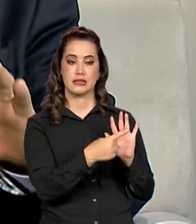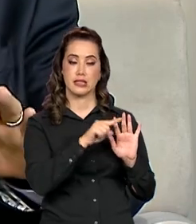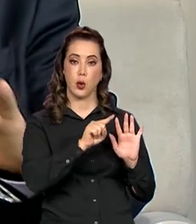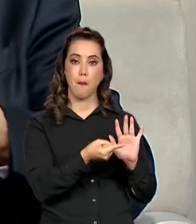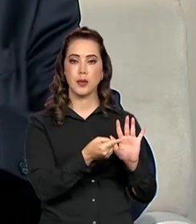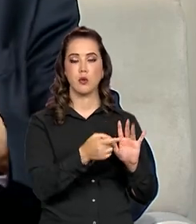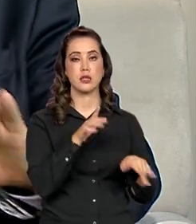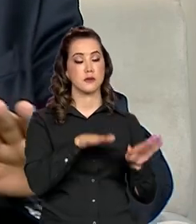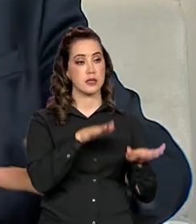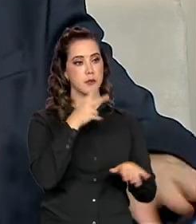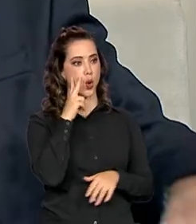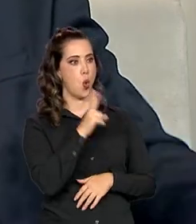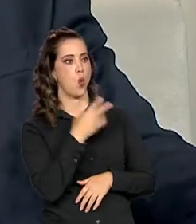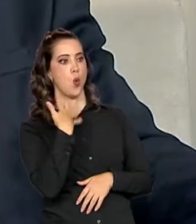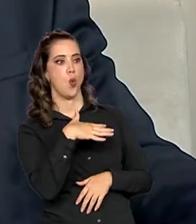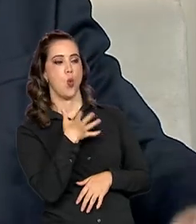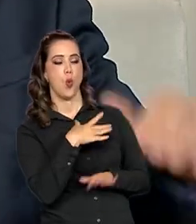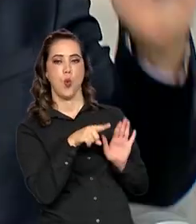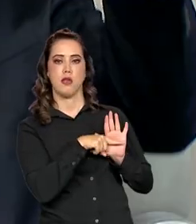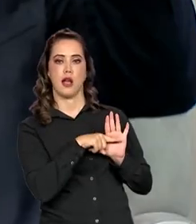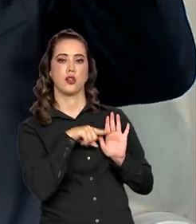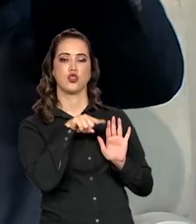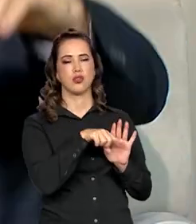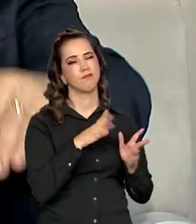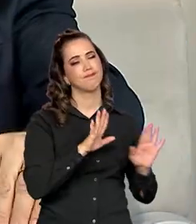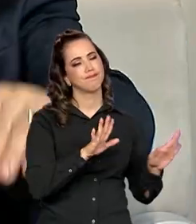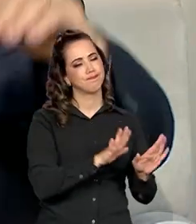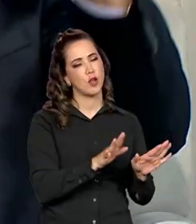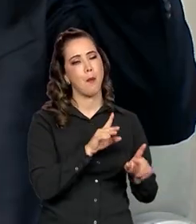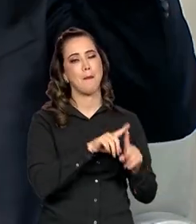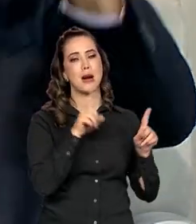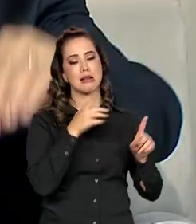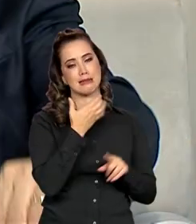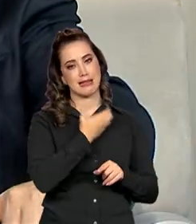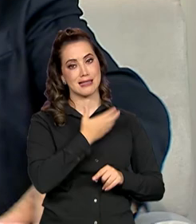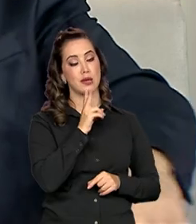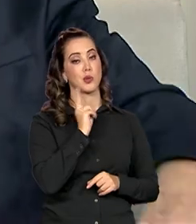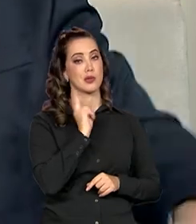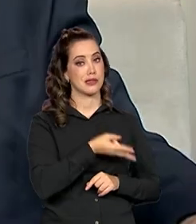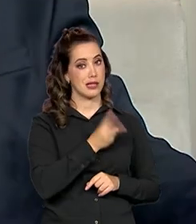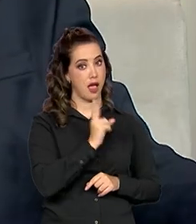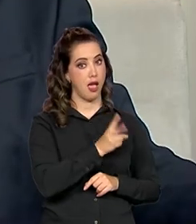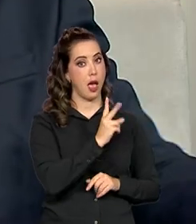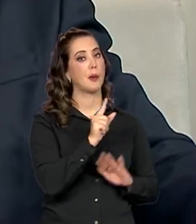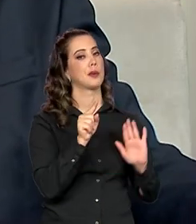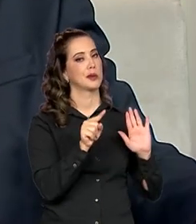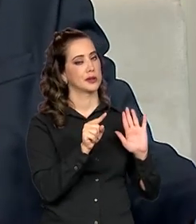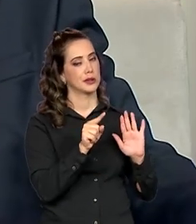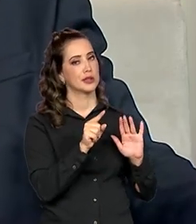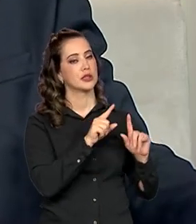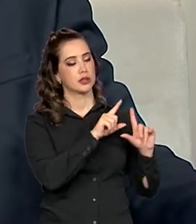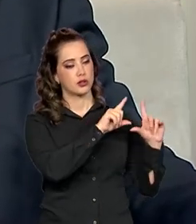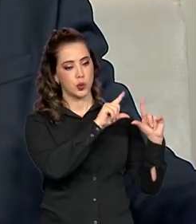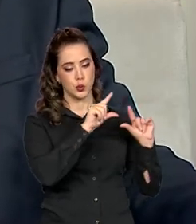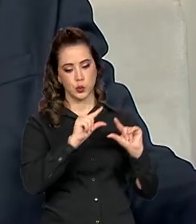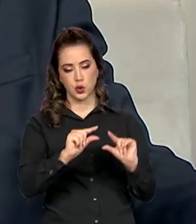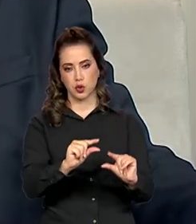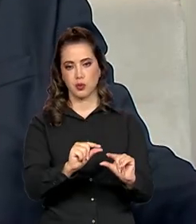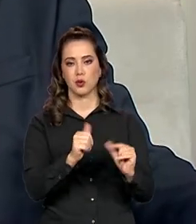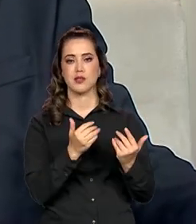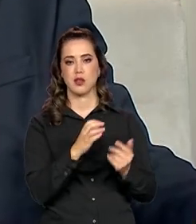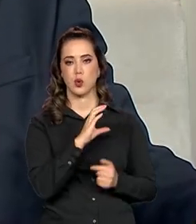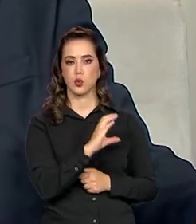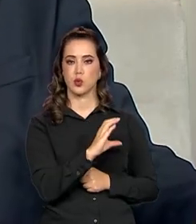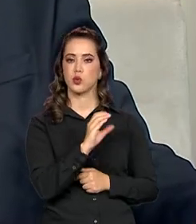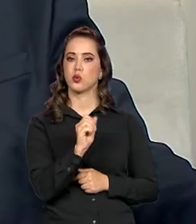Não tenha preocupação que dezembro sempre é um Caged, ele cai mesmo. O que